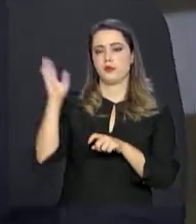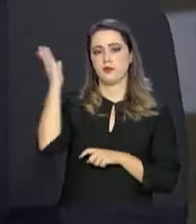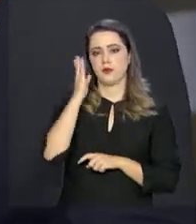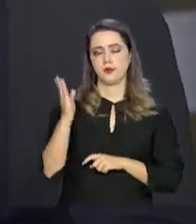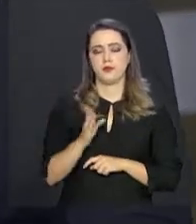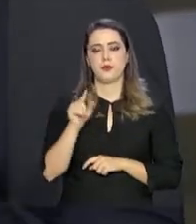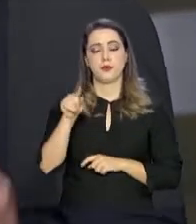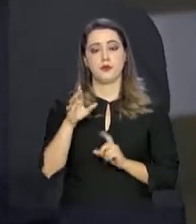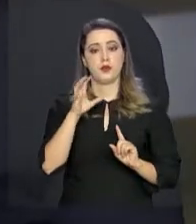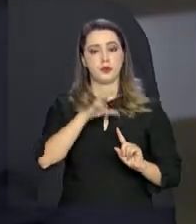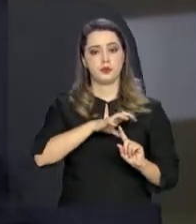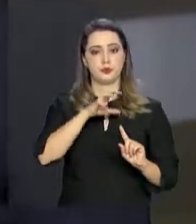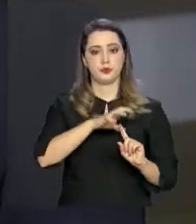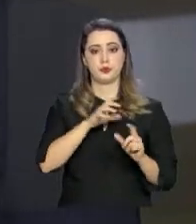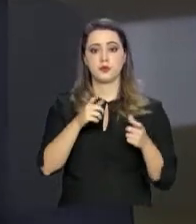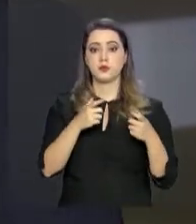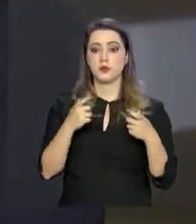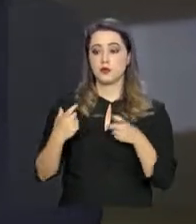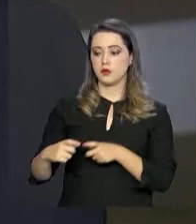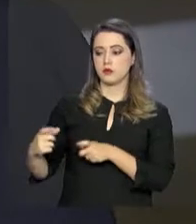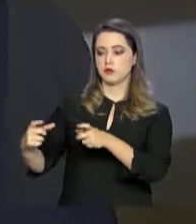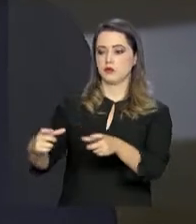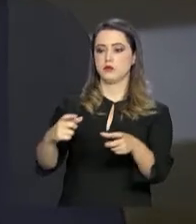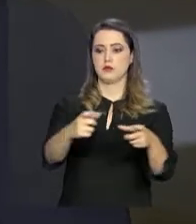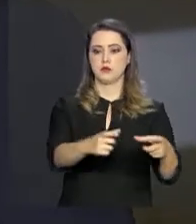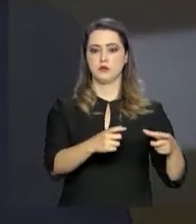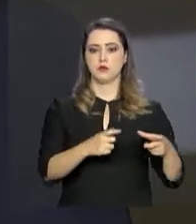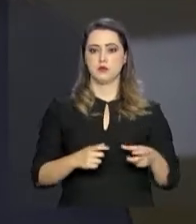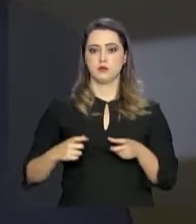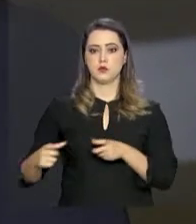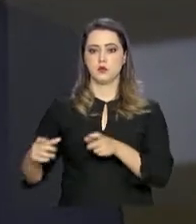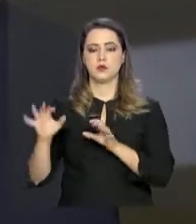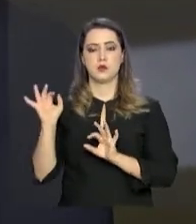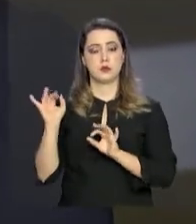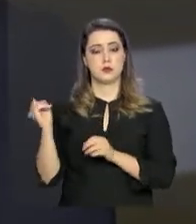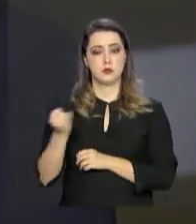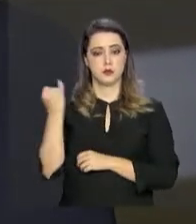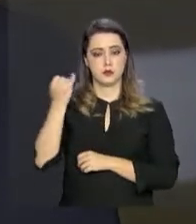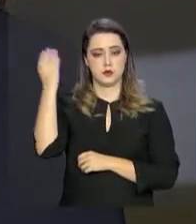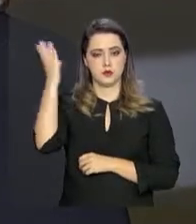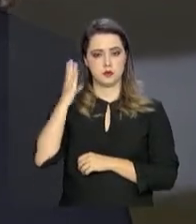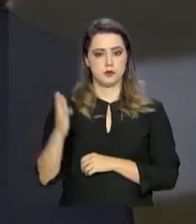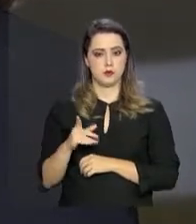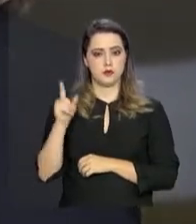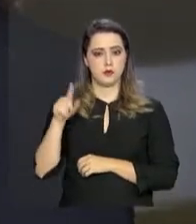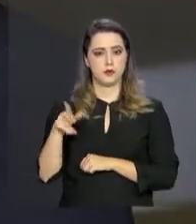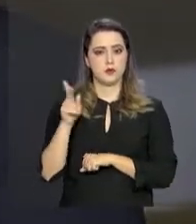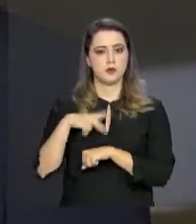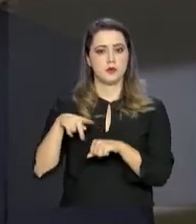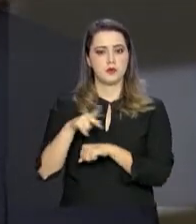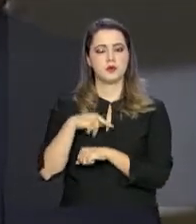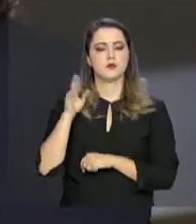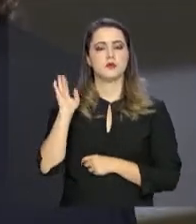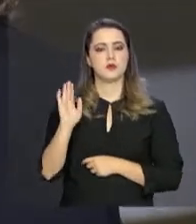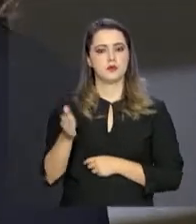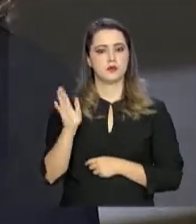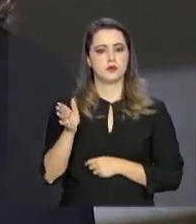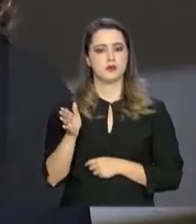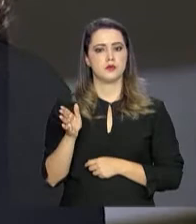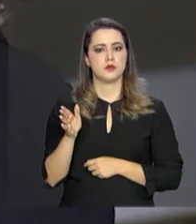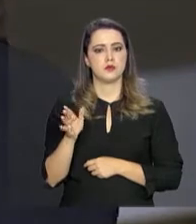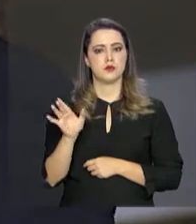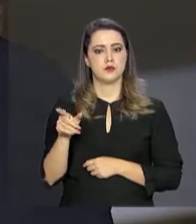Essas feiras estão localizadas exatamente nesses mercados estratégicos, que são os países que já, de alguma maneira, já